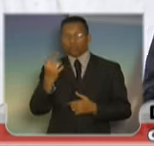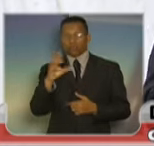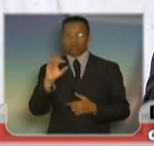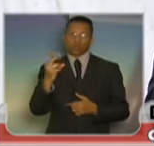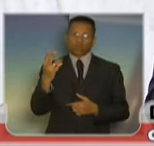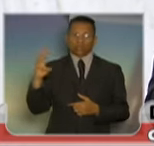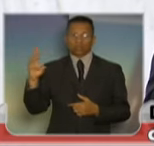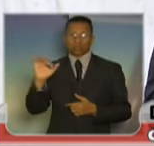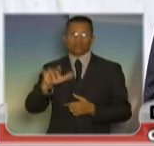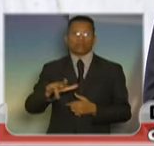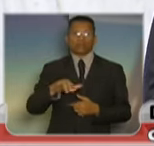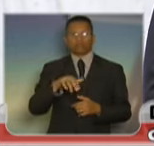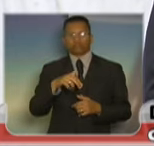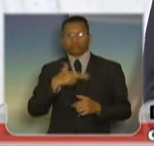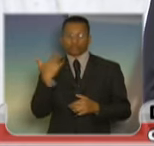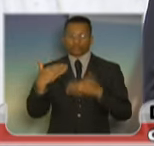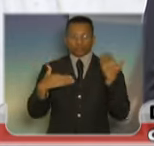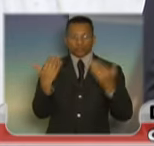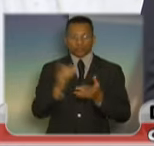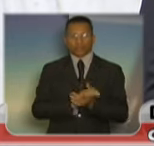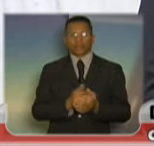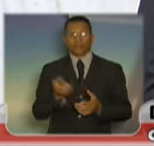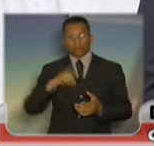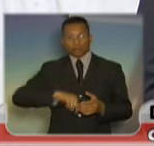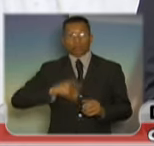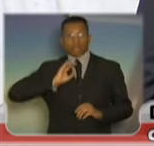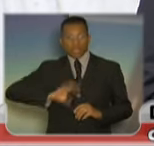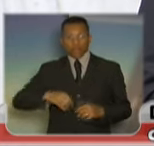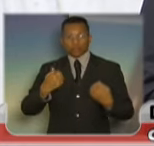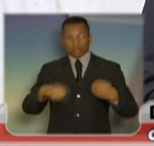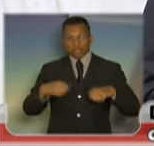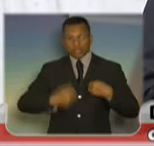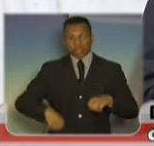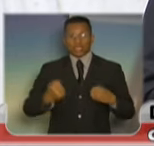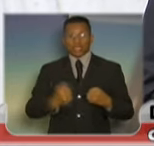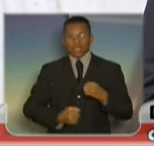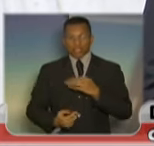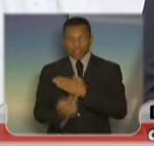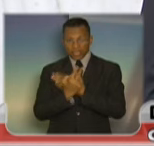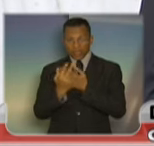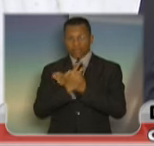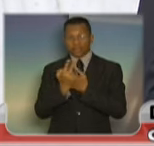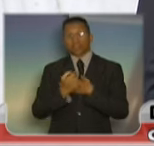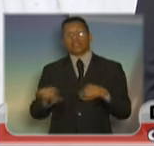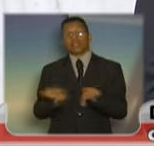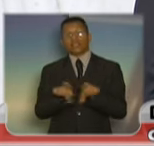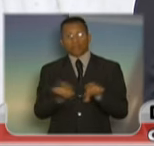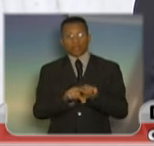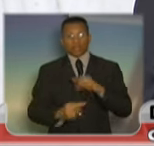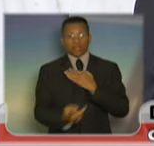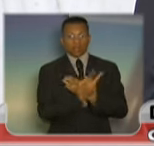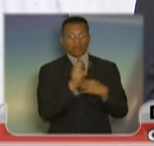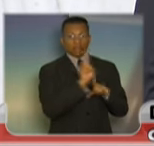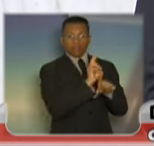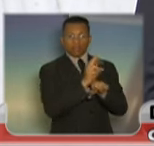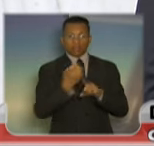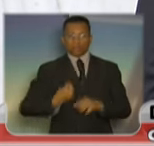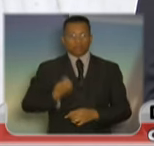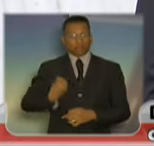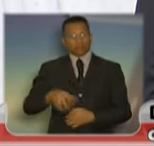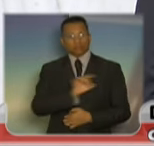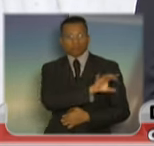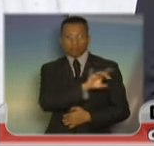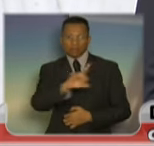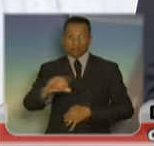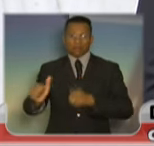cidadão tem o direito de se defender, o cidadão tem o direito de poupar a sua vida e defender a vida das pessoas que estão próximas a ele. Que